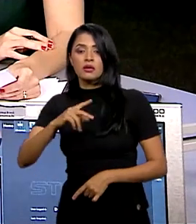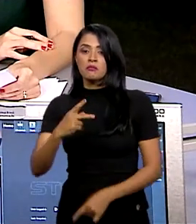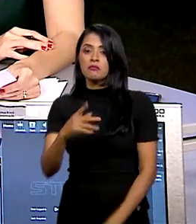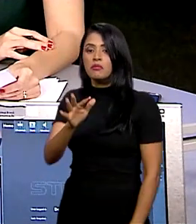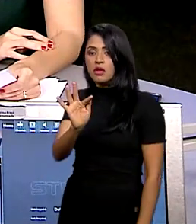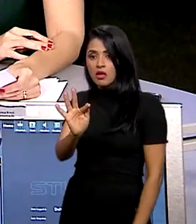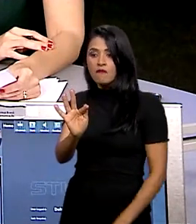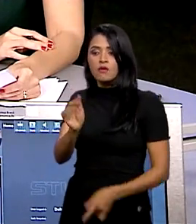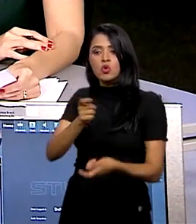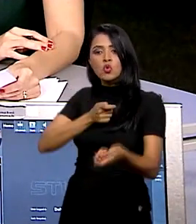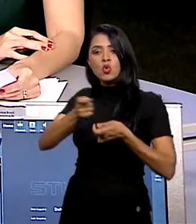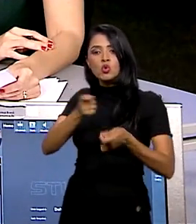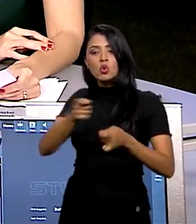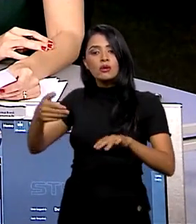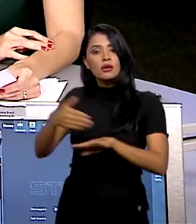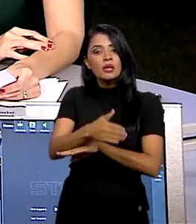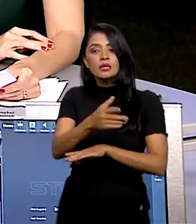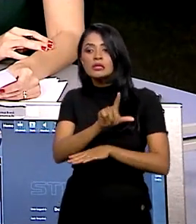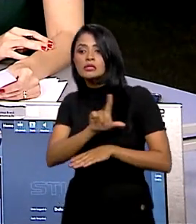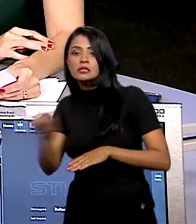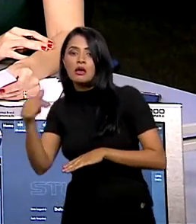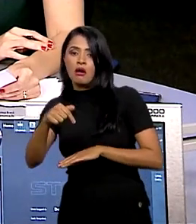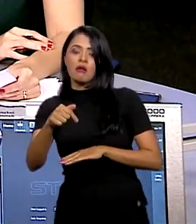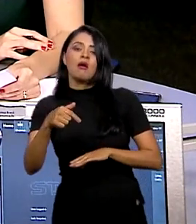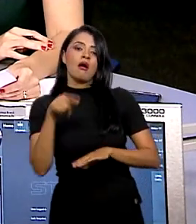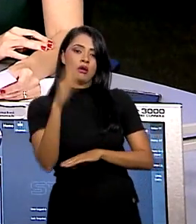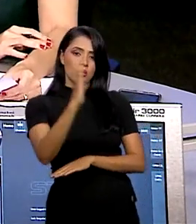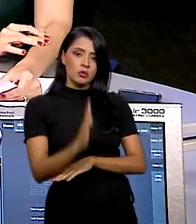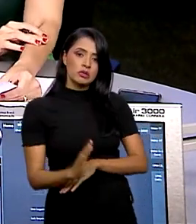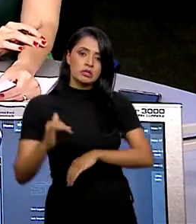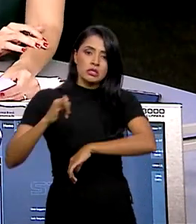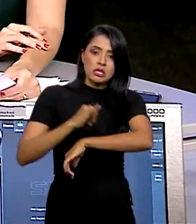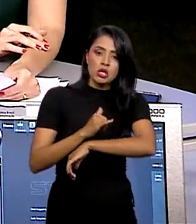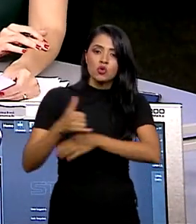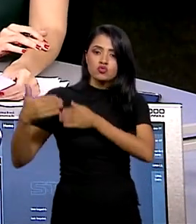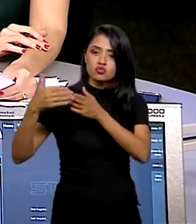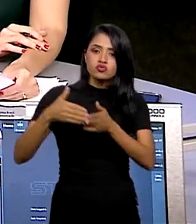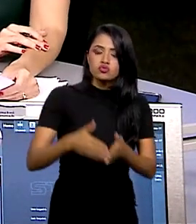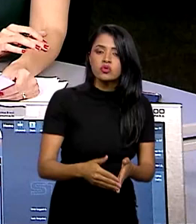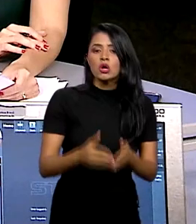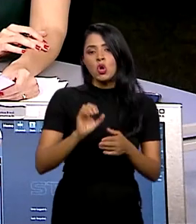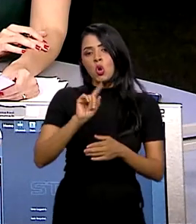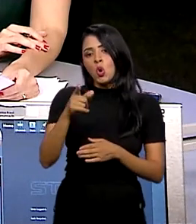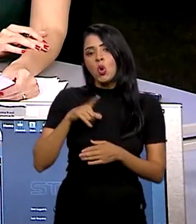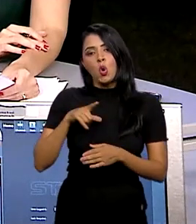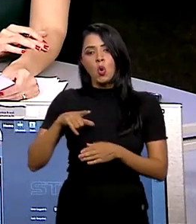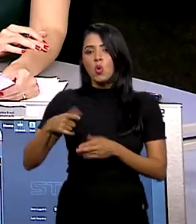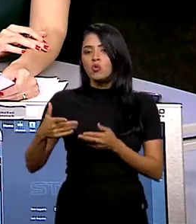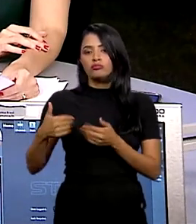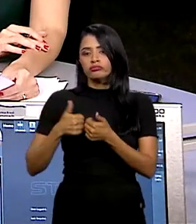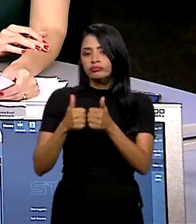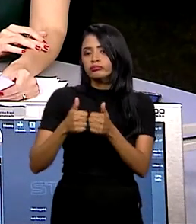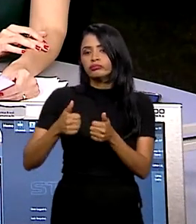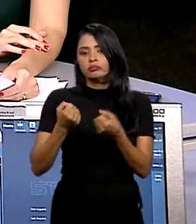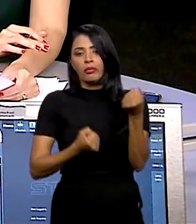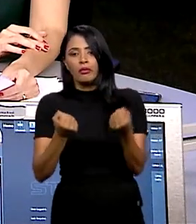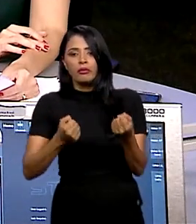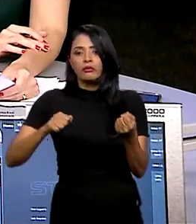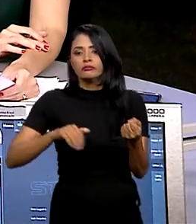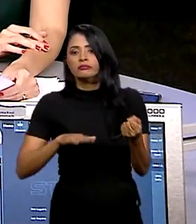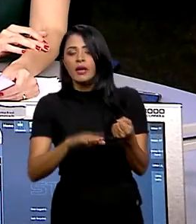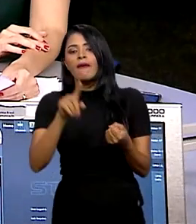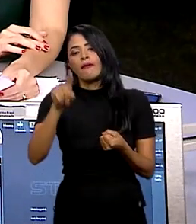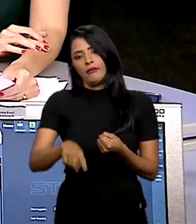que é quem controla a entrada de estrangeiros no Brasil, nos aeroportos, nos portos ou nas passagens terrestres. Portanto, é um